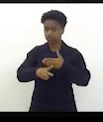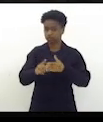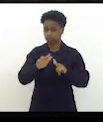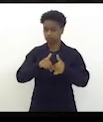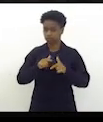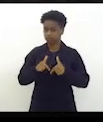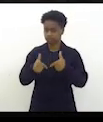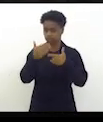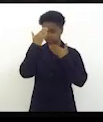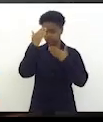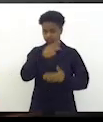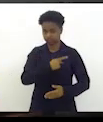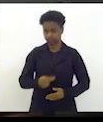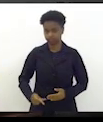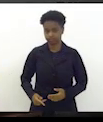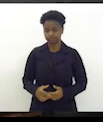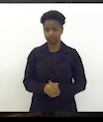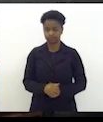ações obrigada presidente